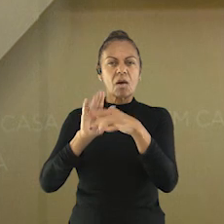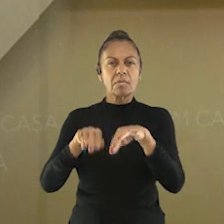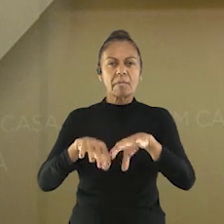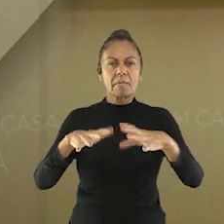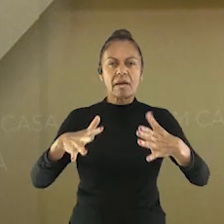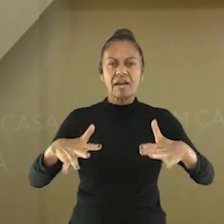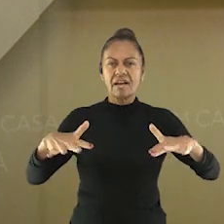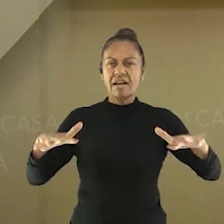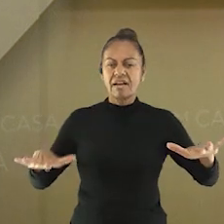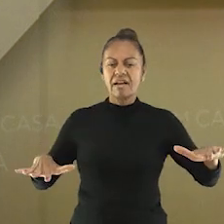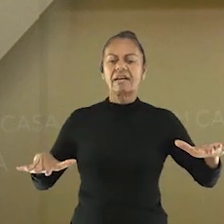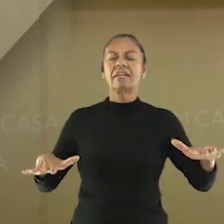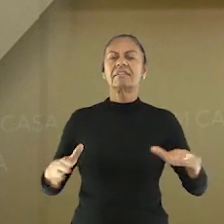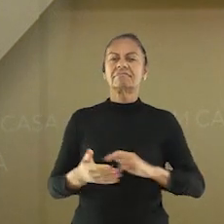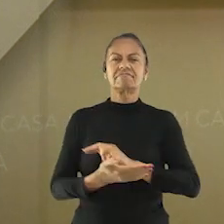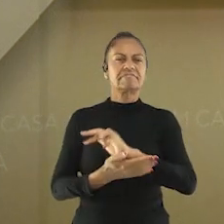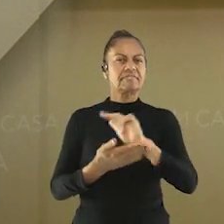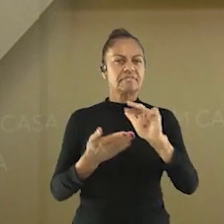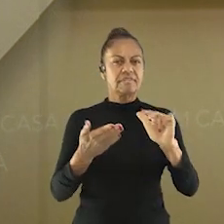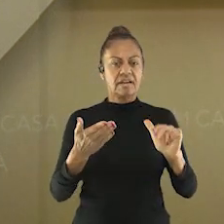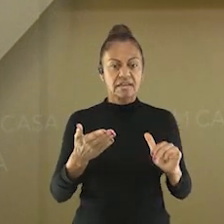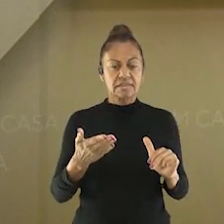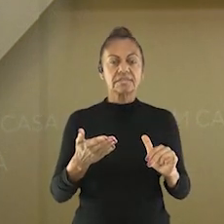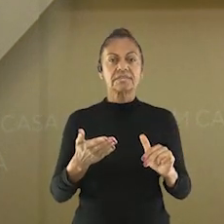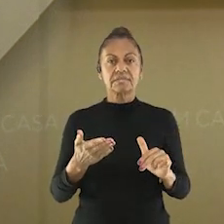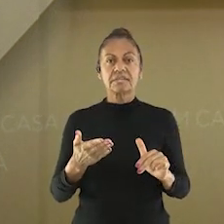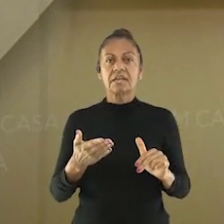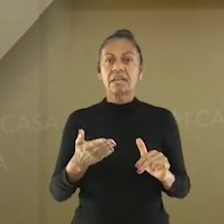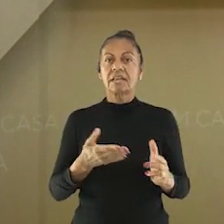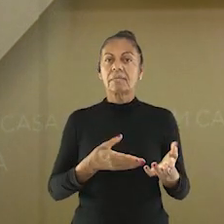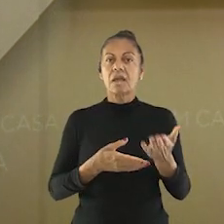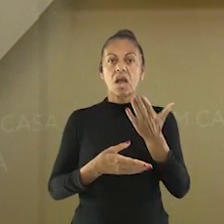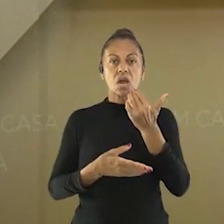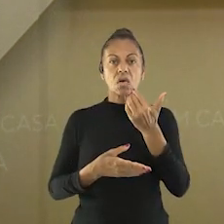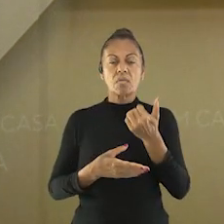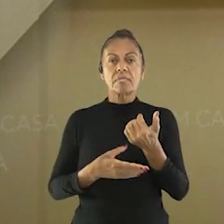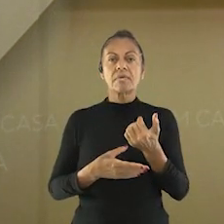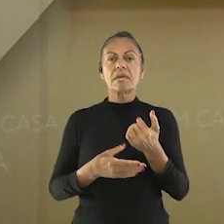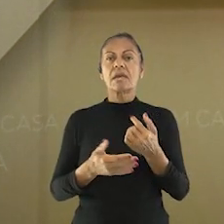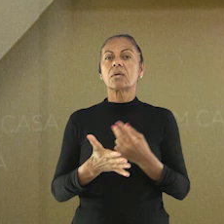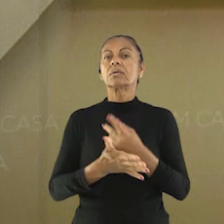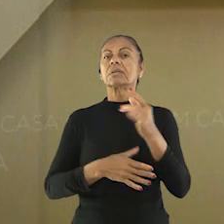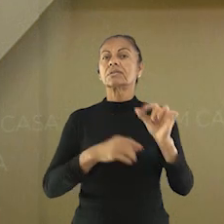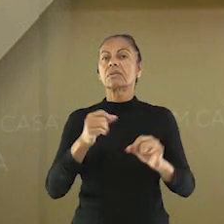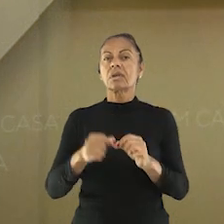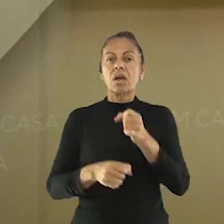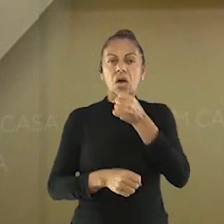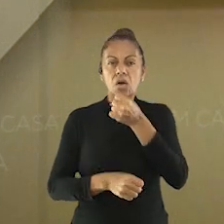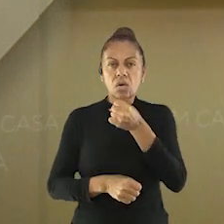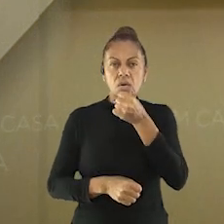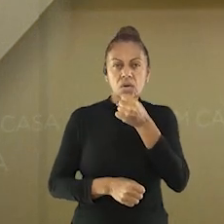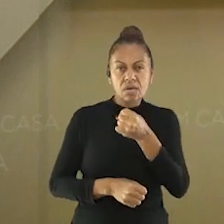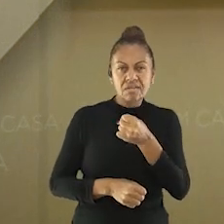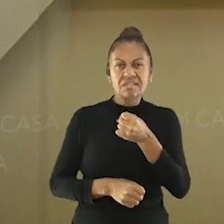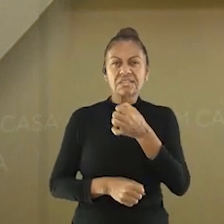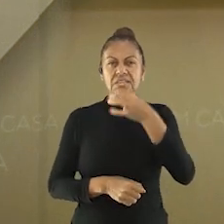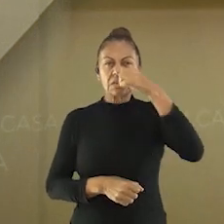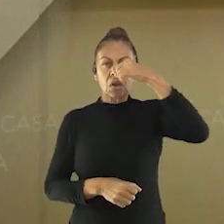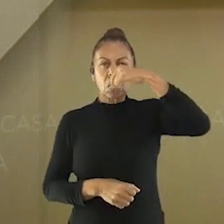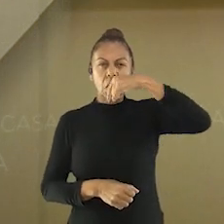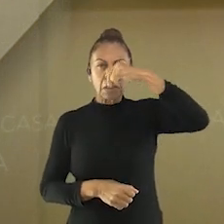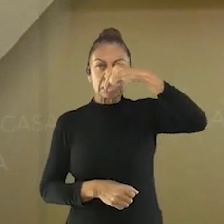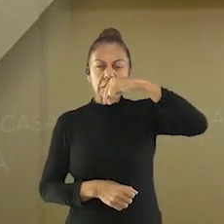existe, né? Ela é em relação à proteína contida nos frutos do mar, que é a trocomiosina. A reação alérgica pode causar tosse,